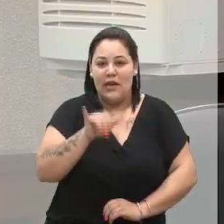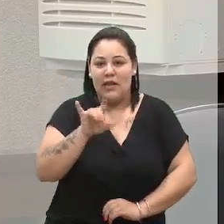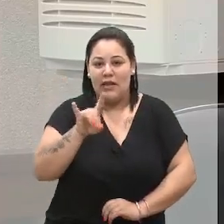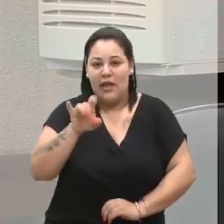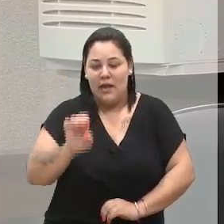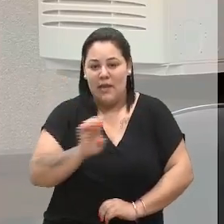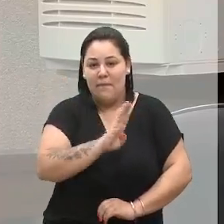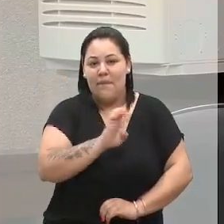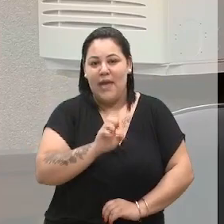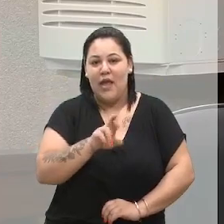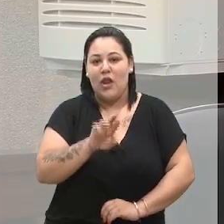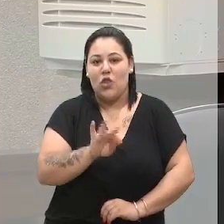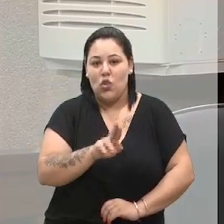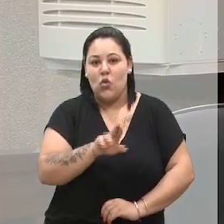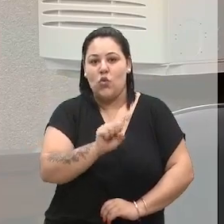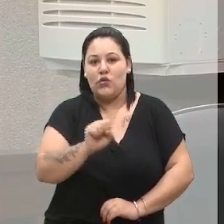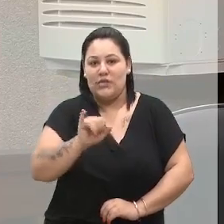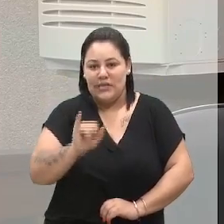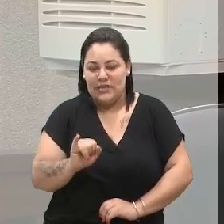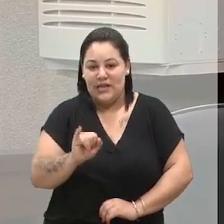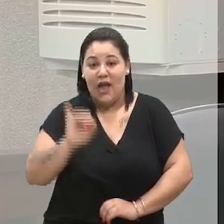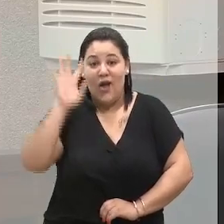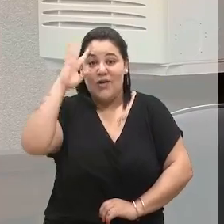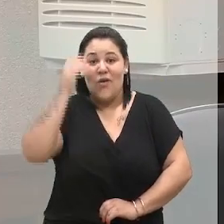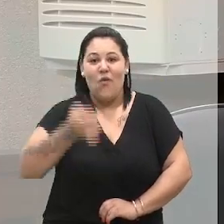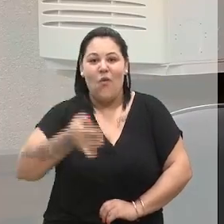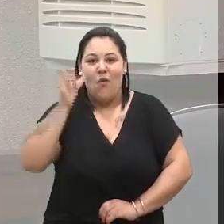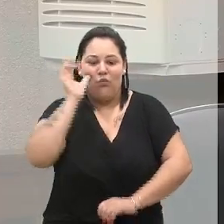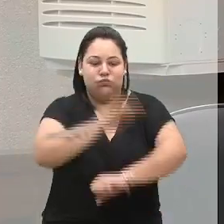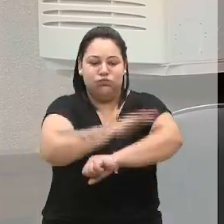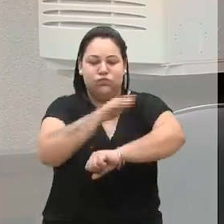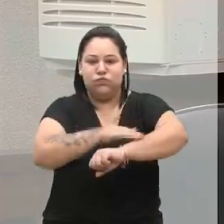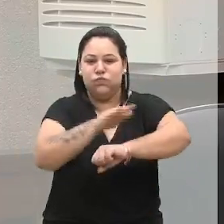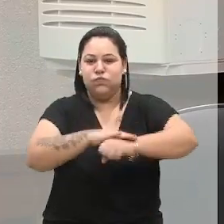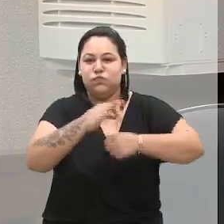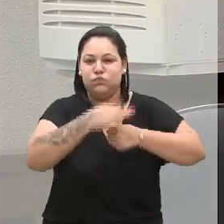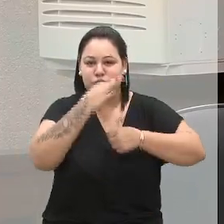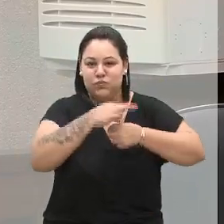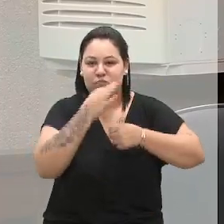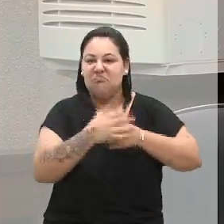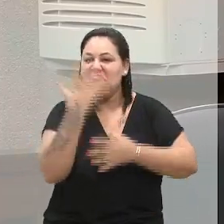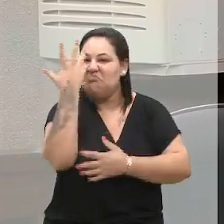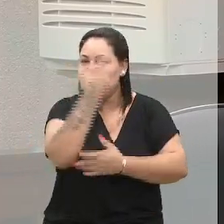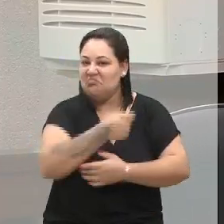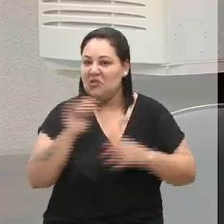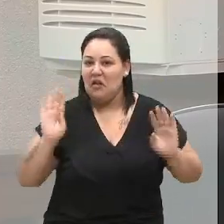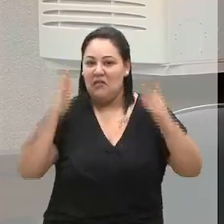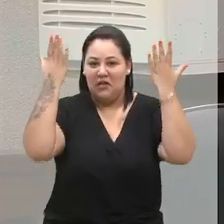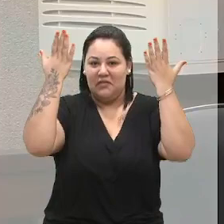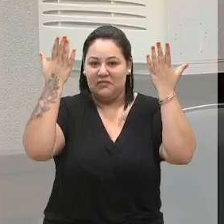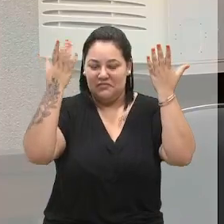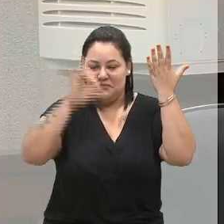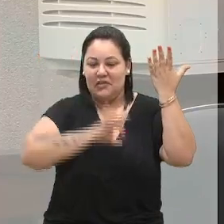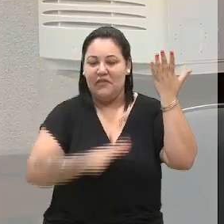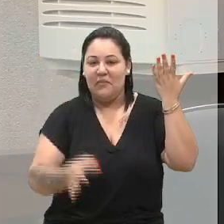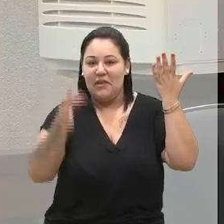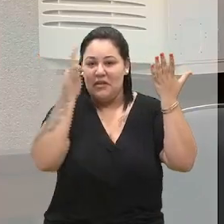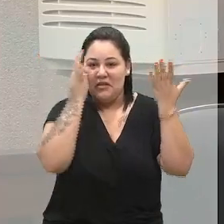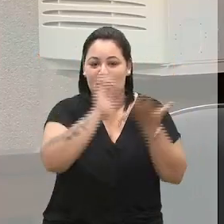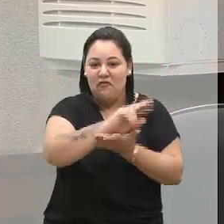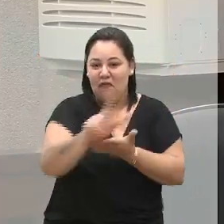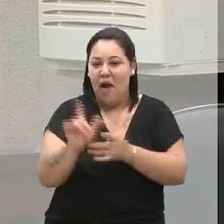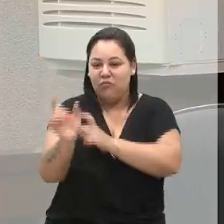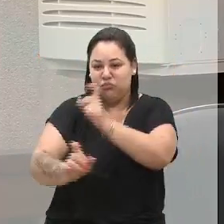Festa da Uva. Um belíssimo evento, contando com a presença de centenas de pessoas.